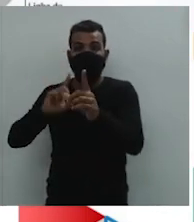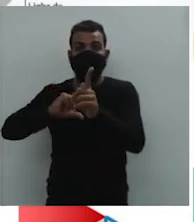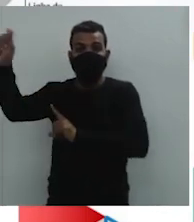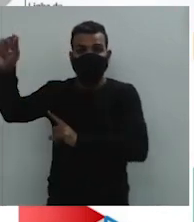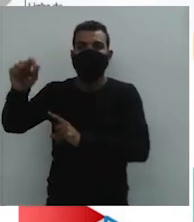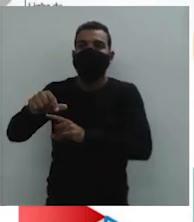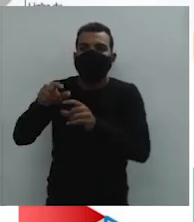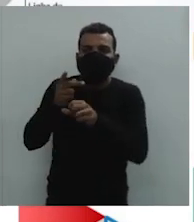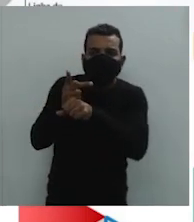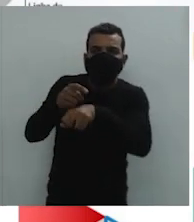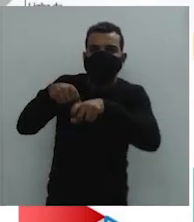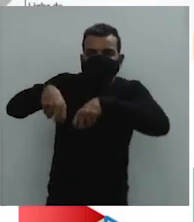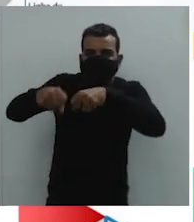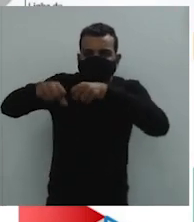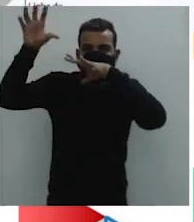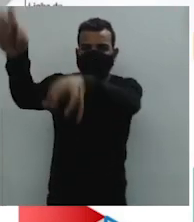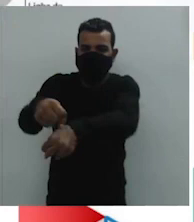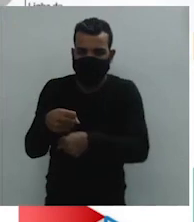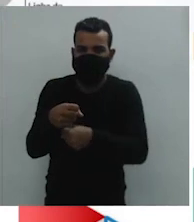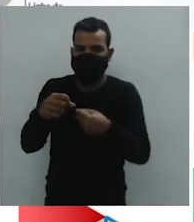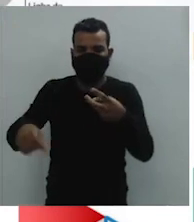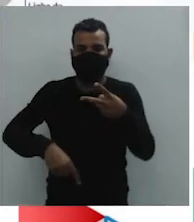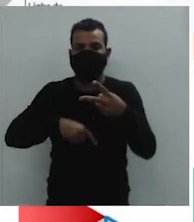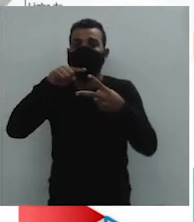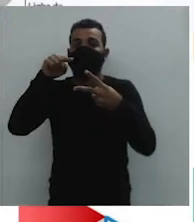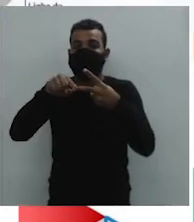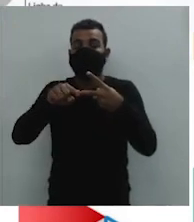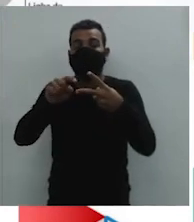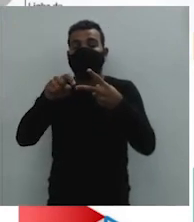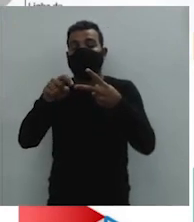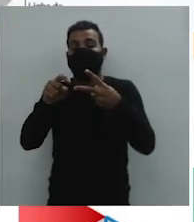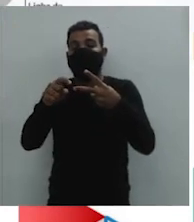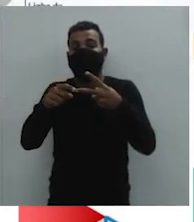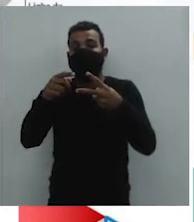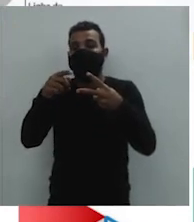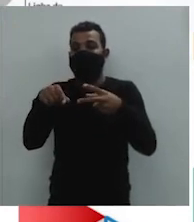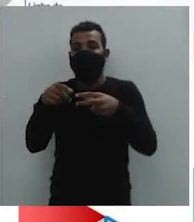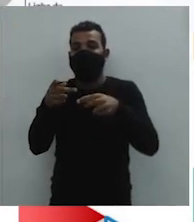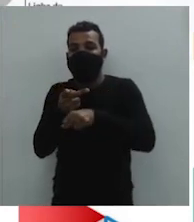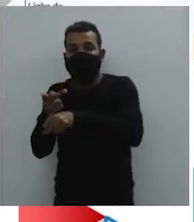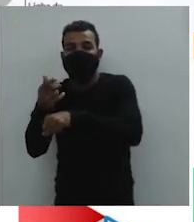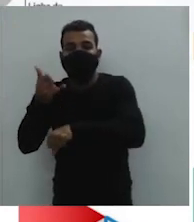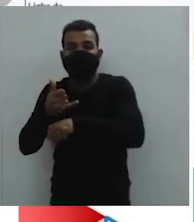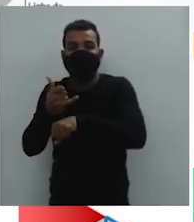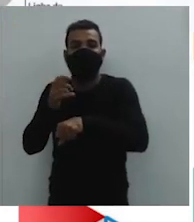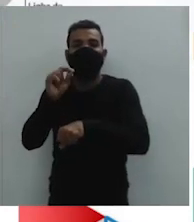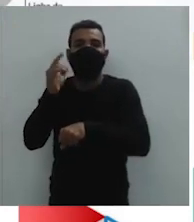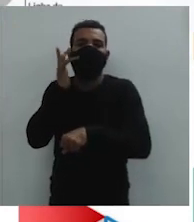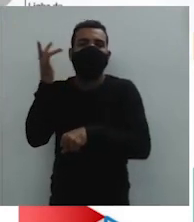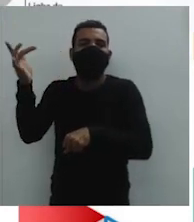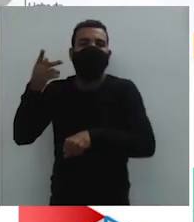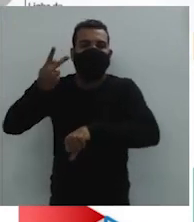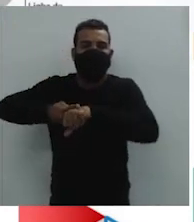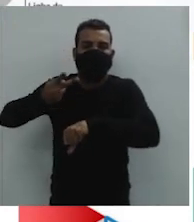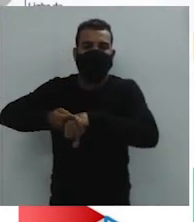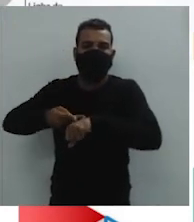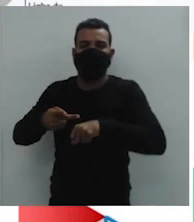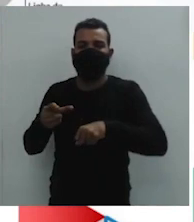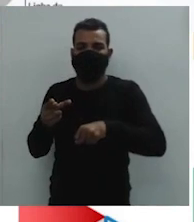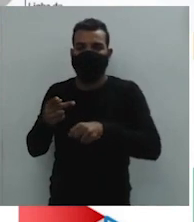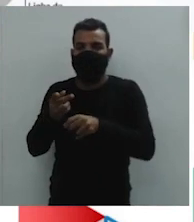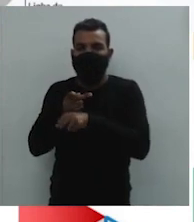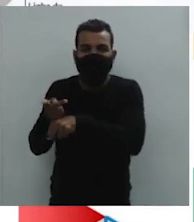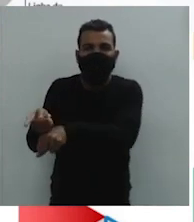E havia também os bandeirantes que procuravam metais preciosos como ouro e prata. E